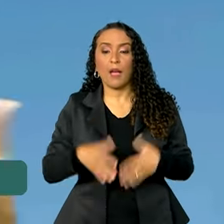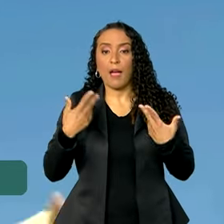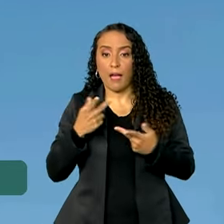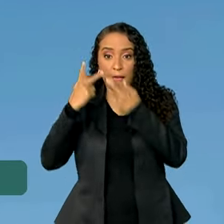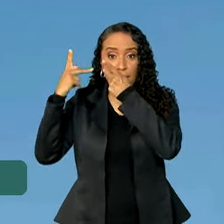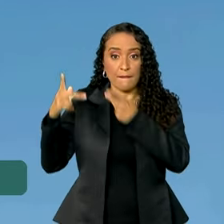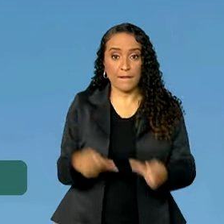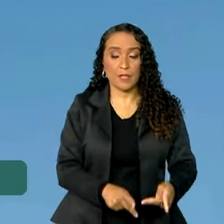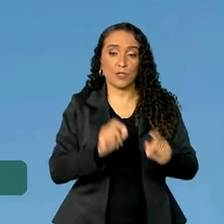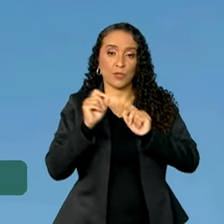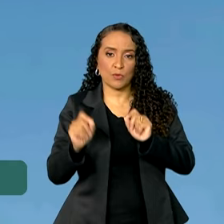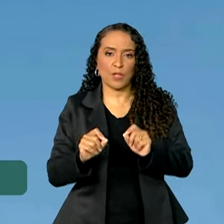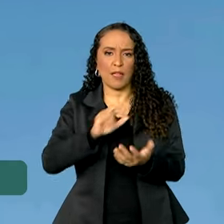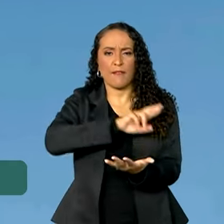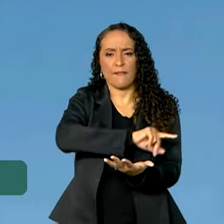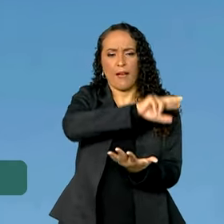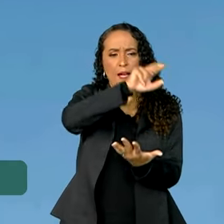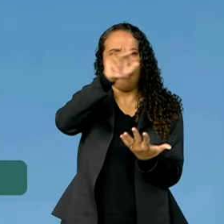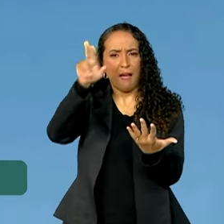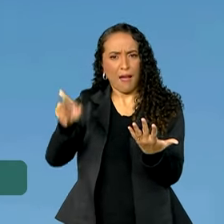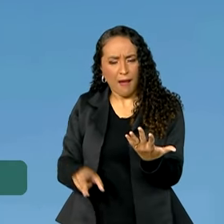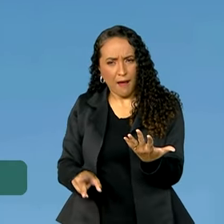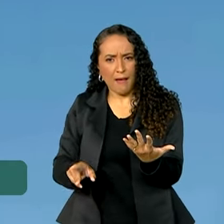visita multidimensional.